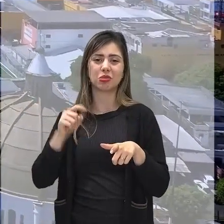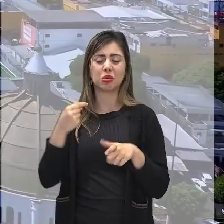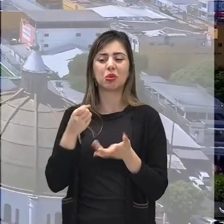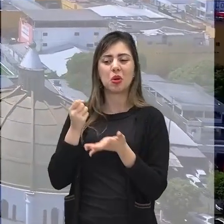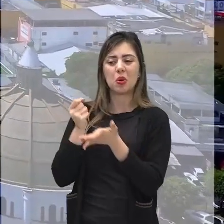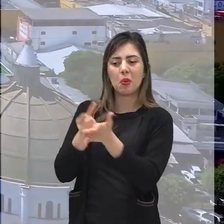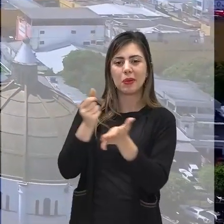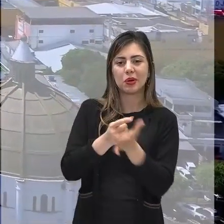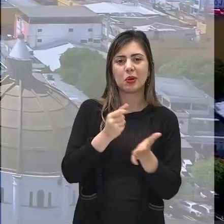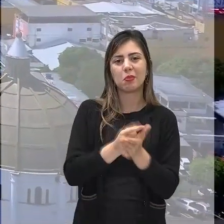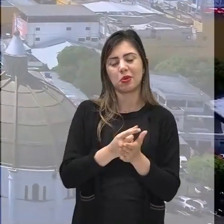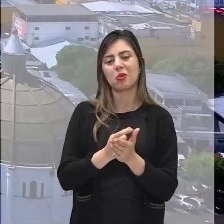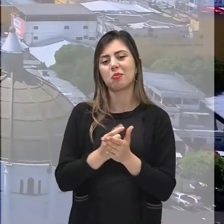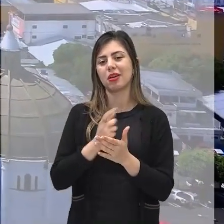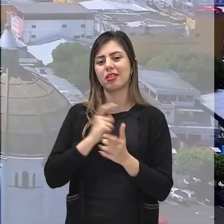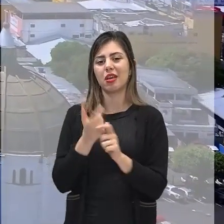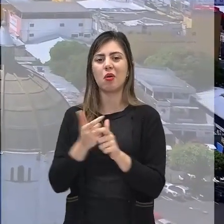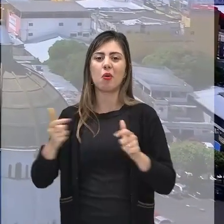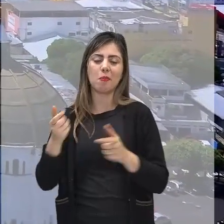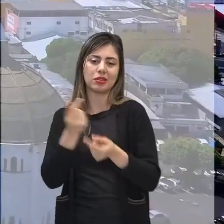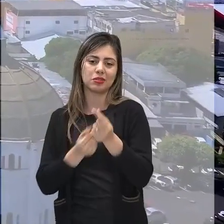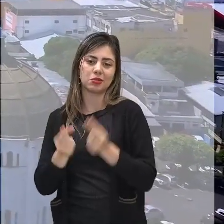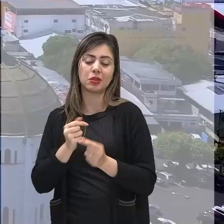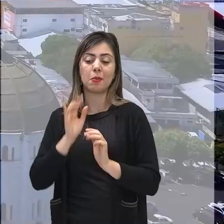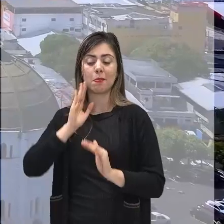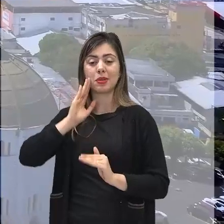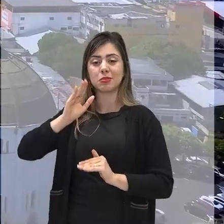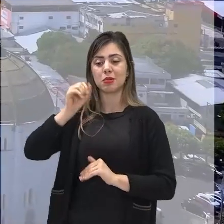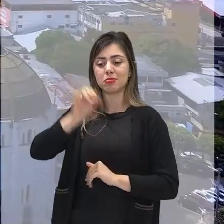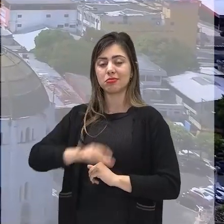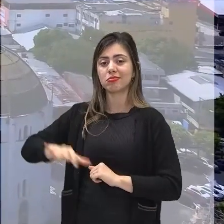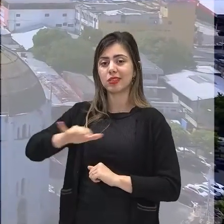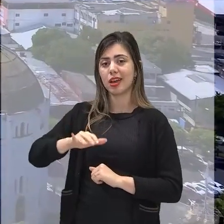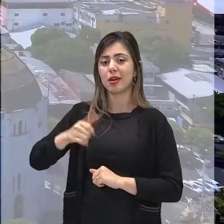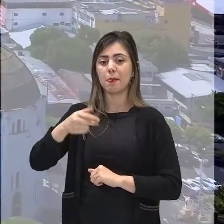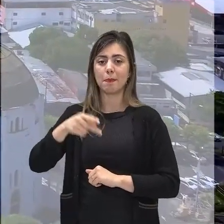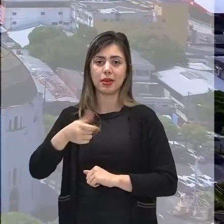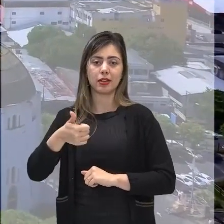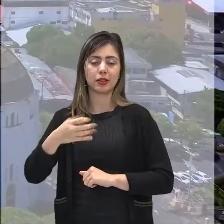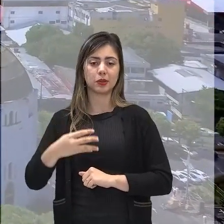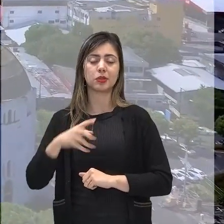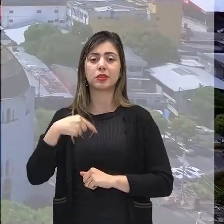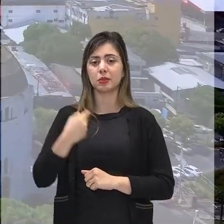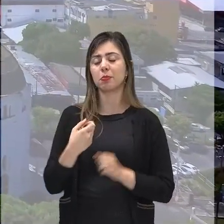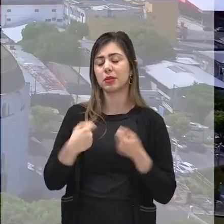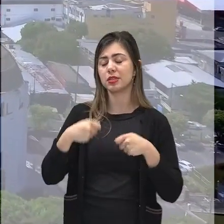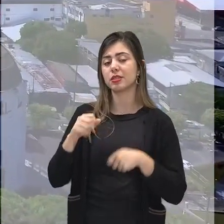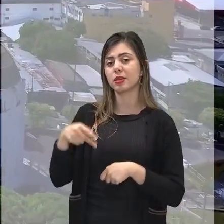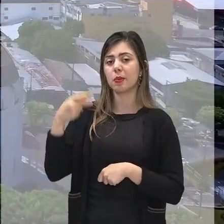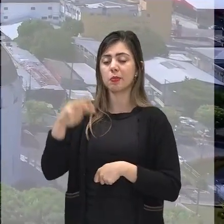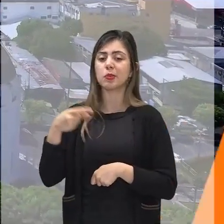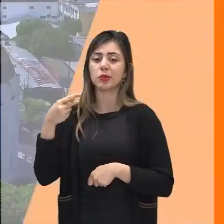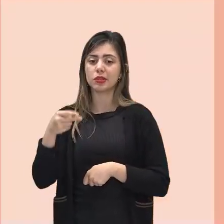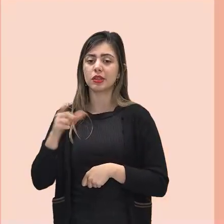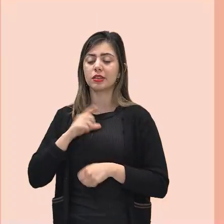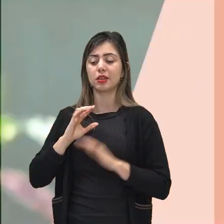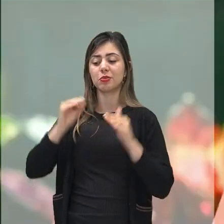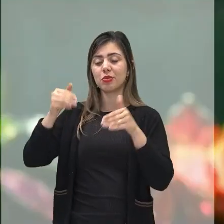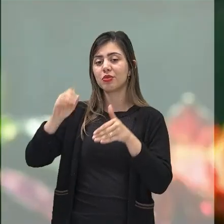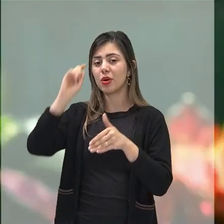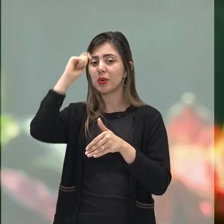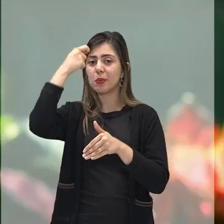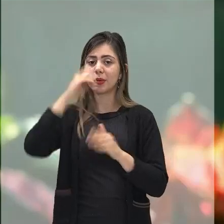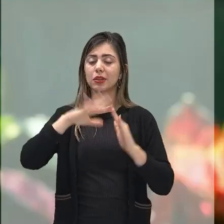comércio em Manaus e no bairro da Praça 14. Então, nós precisamos de um pouco mais de políticas públicas voltadas para a população negra